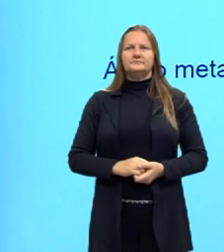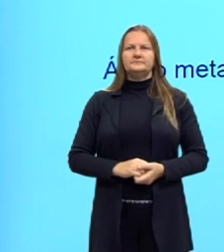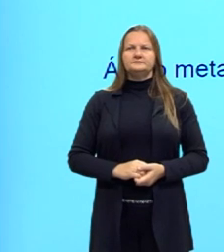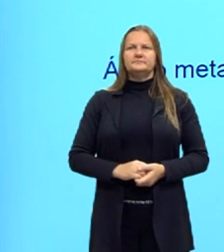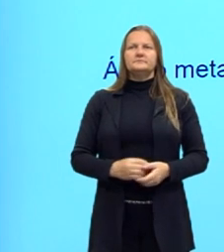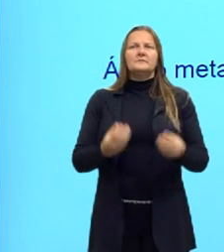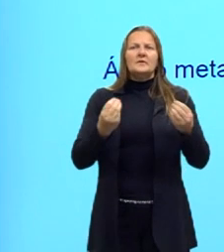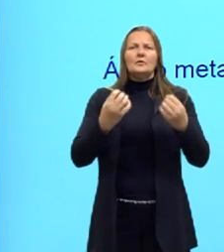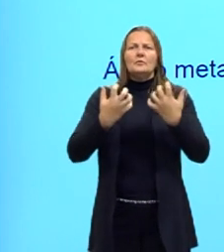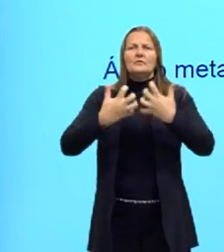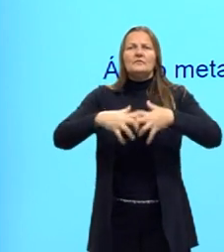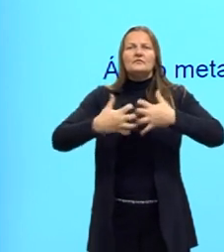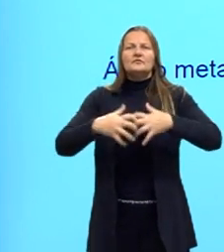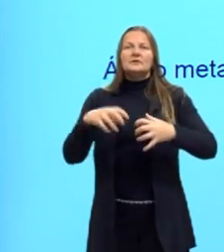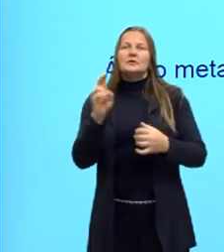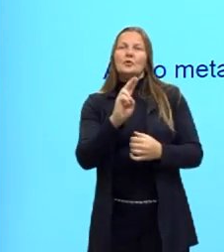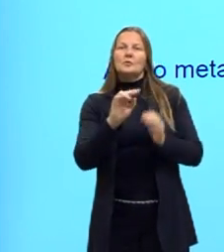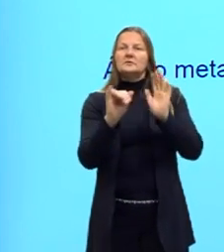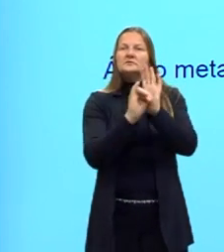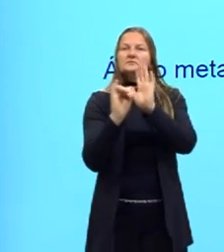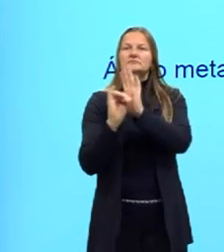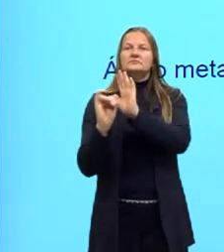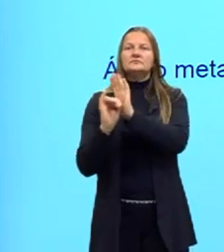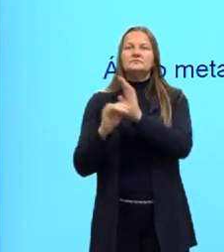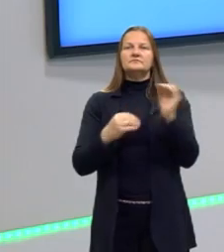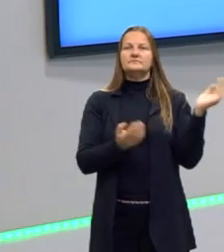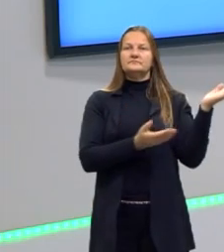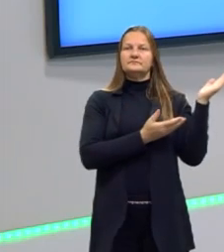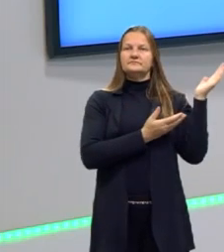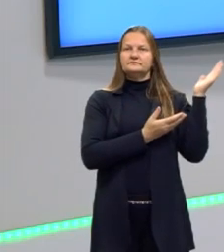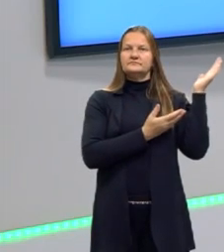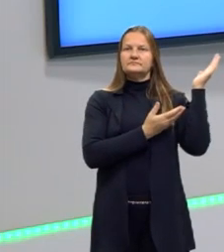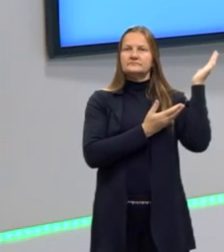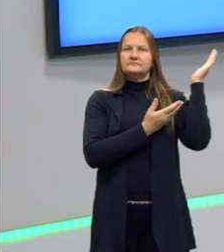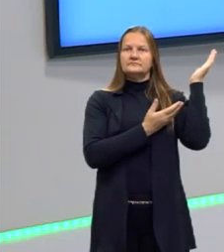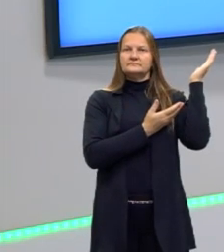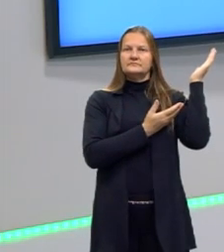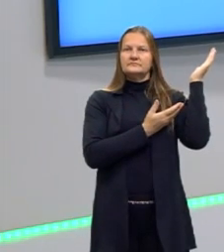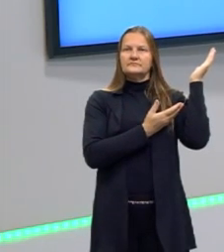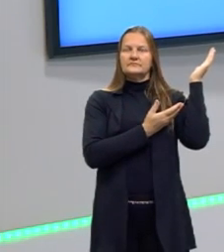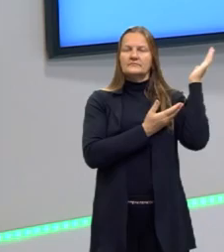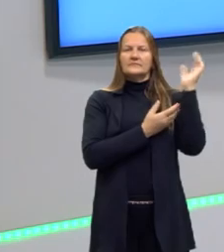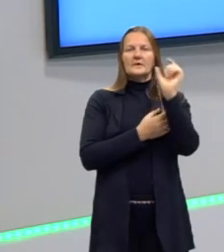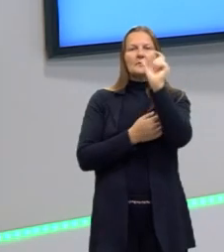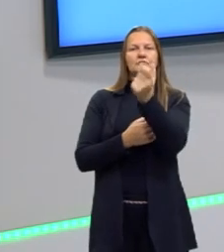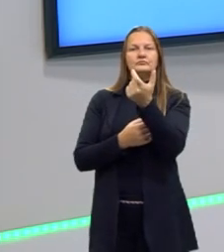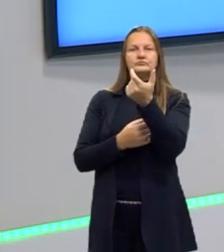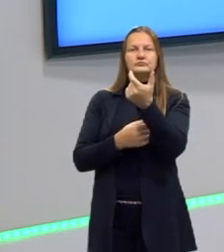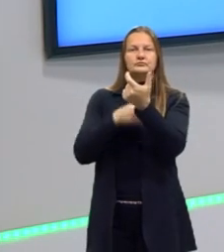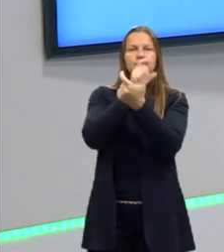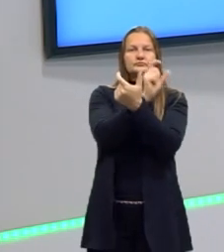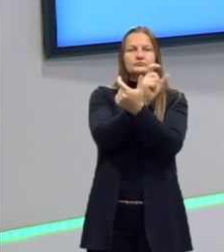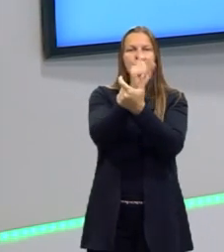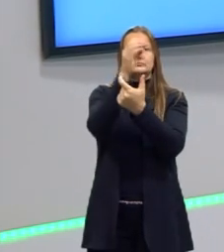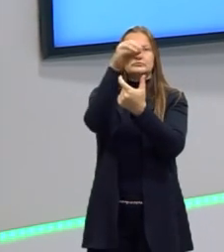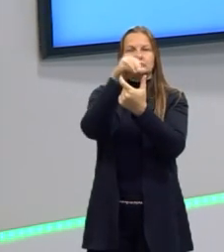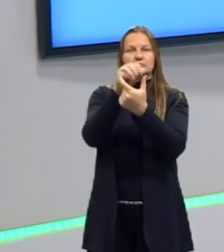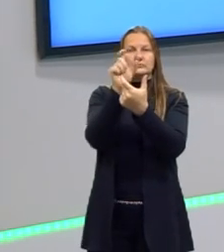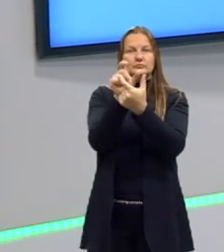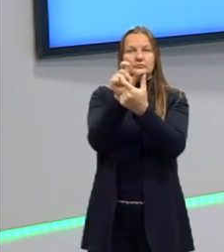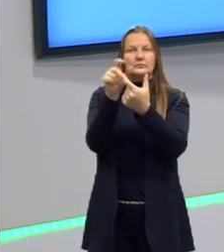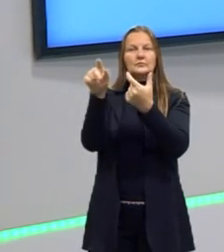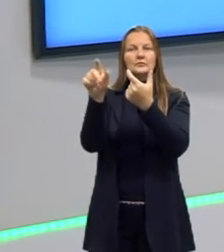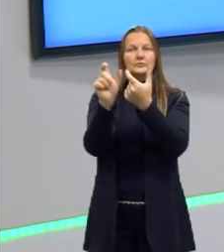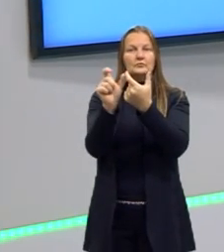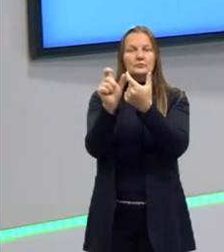Como que funciona a nomenclatura? Segue aquela mesma lógica, né, de prefixo, infixo e sufixo, porém, antes dessa